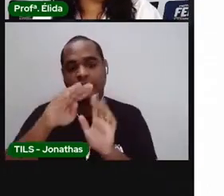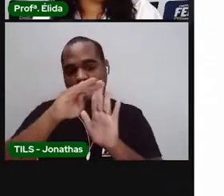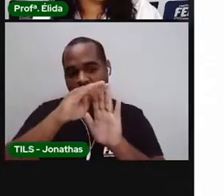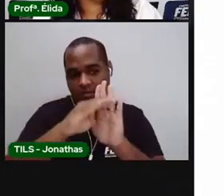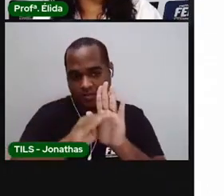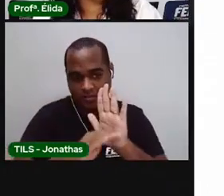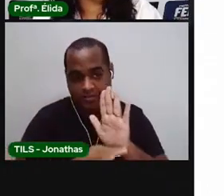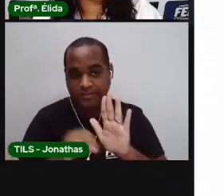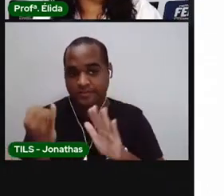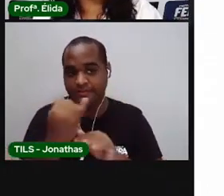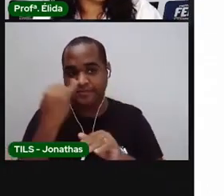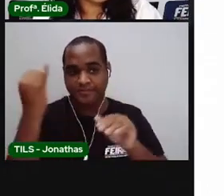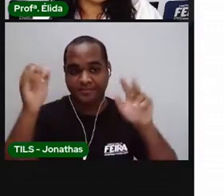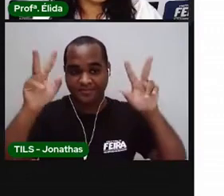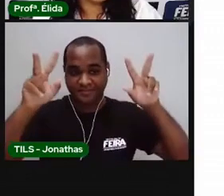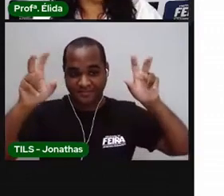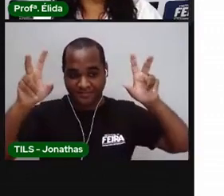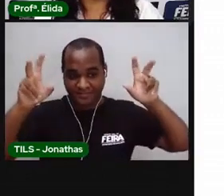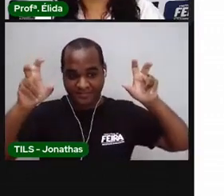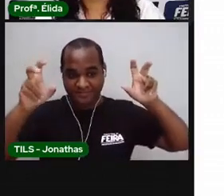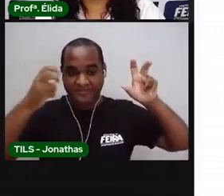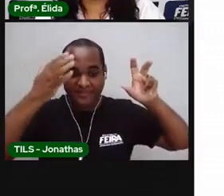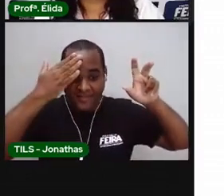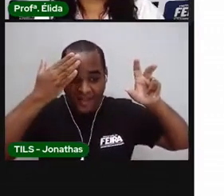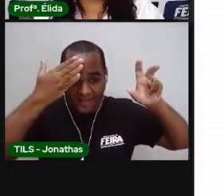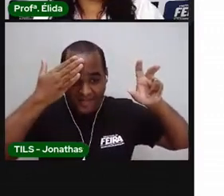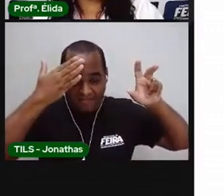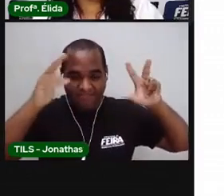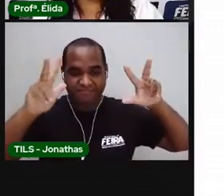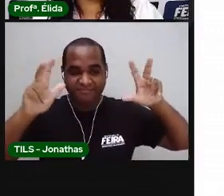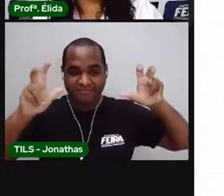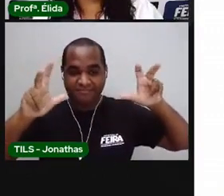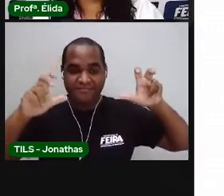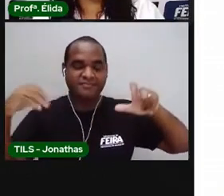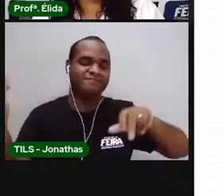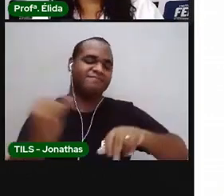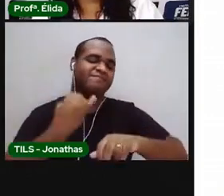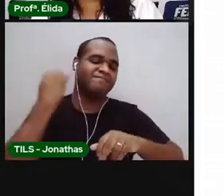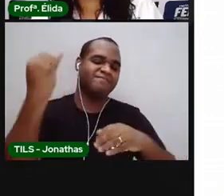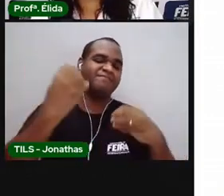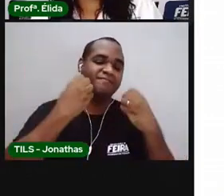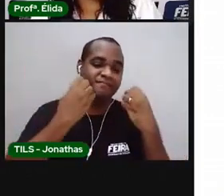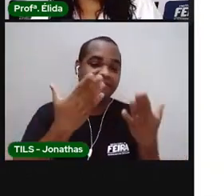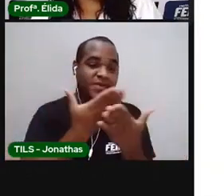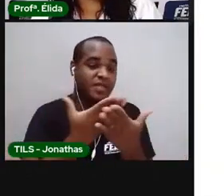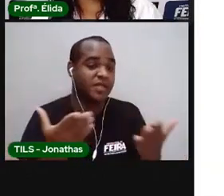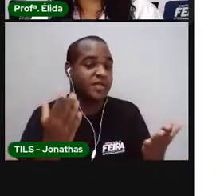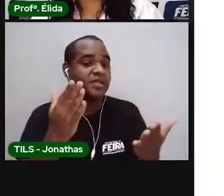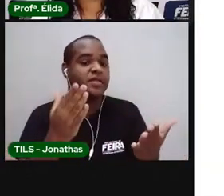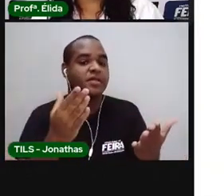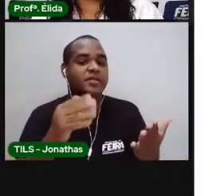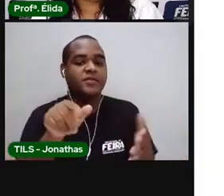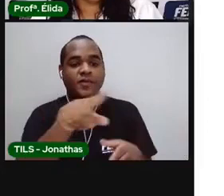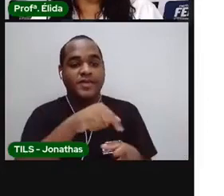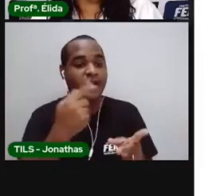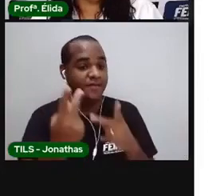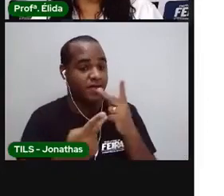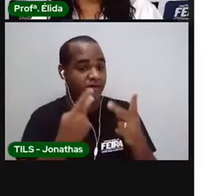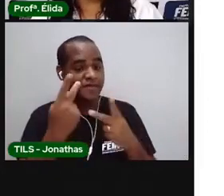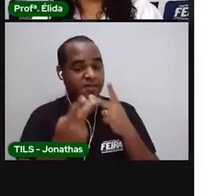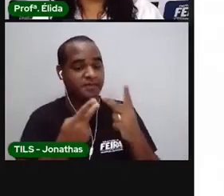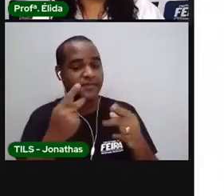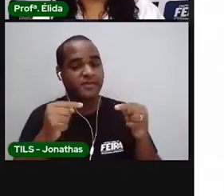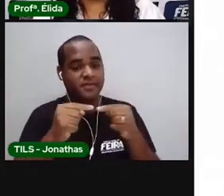é o título. Sabia? O título é muito importante. Porque ele já diz para a gente o que vai ter